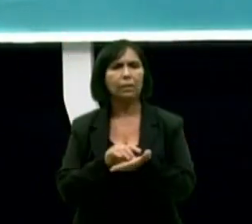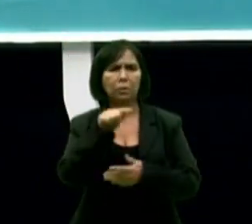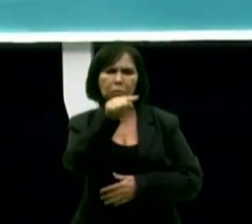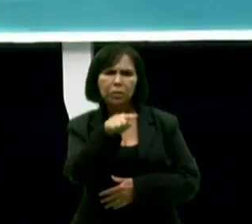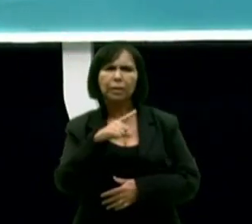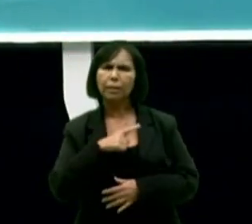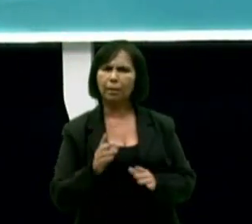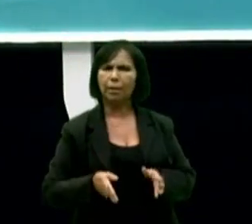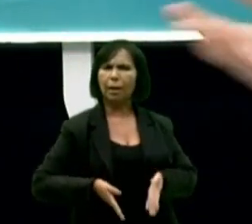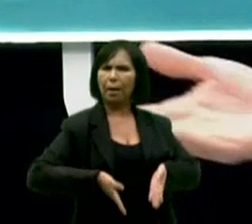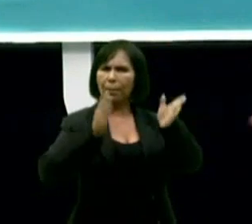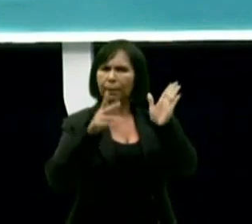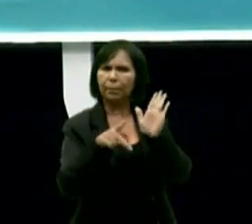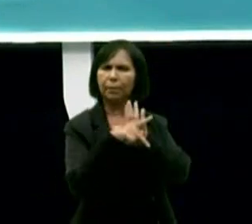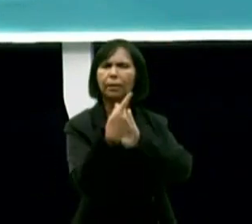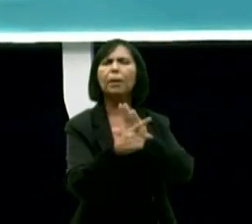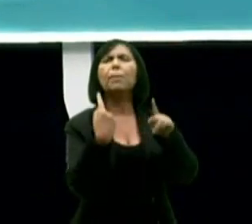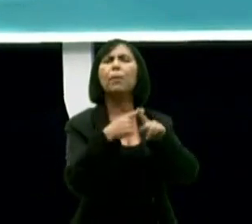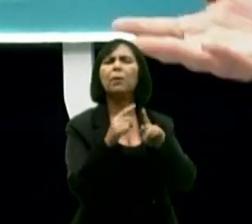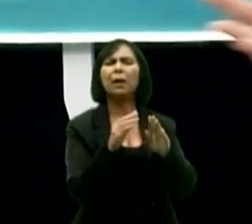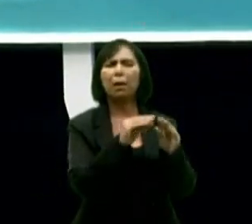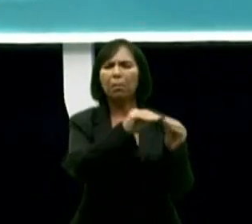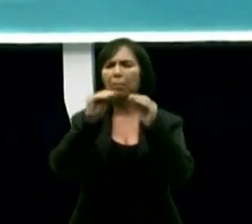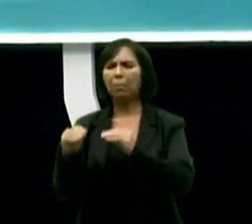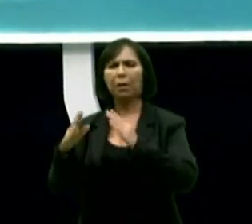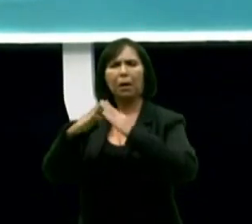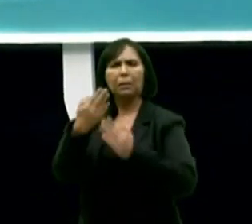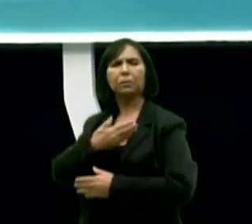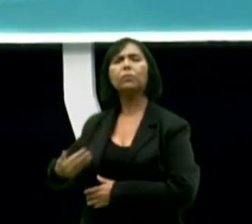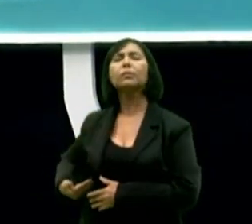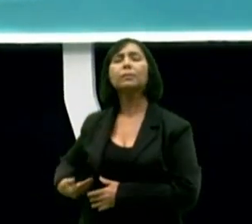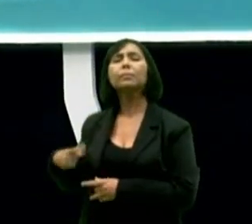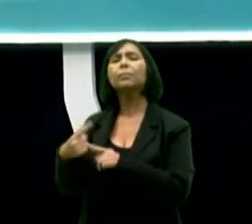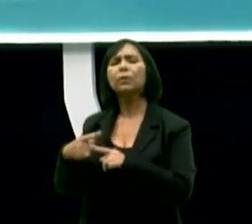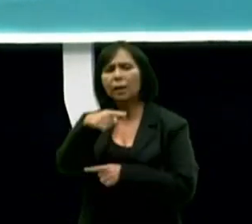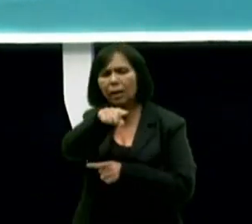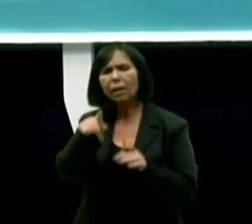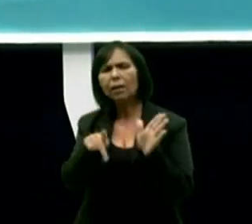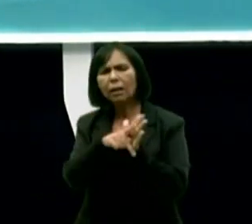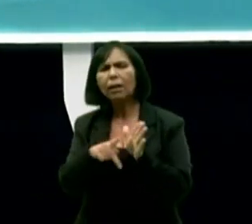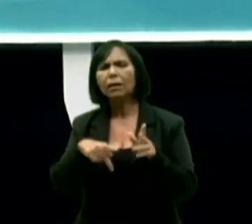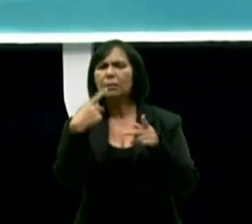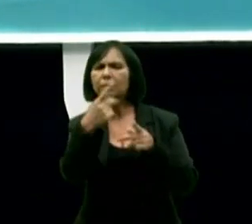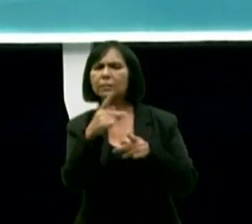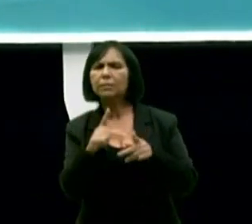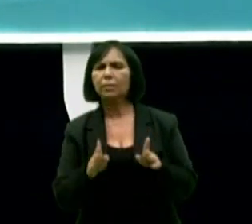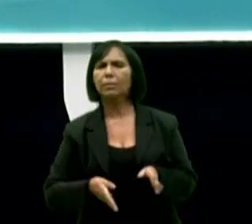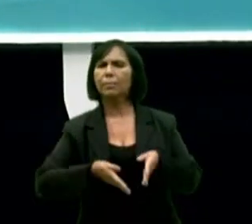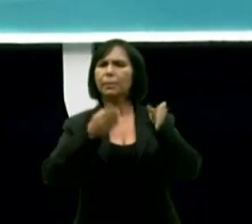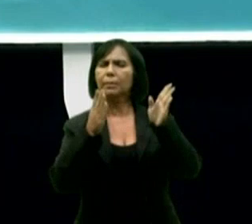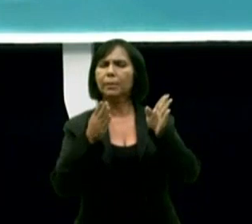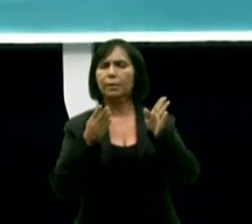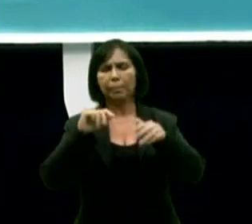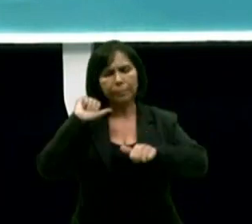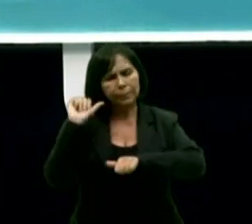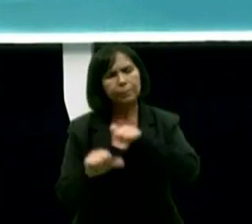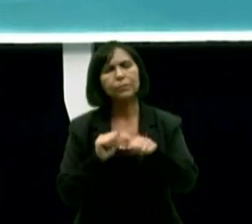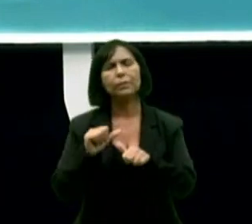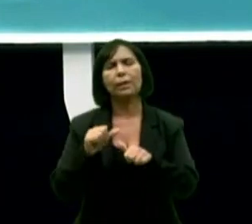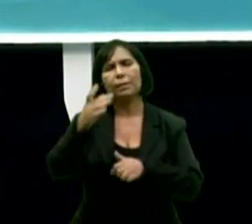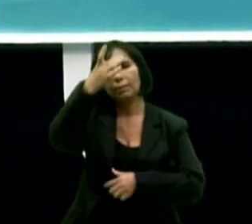apartamento. Por que está morando na granja se tem um apartamento? Tem que mudar uma mentalidade. Chegou a hora de